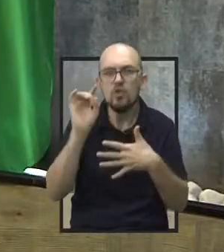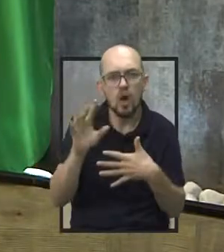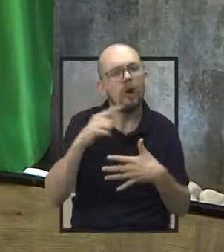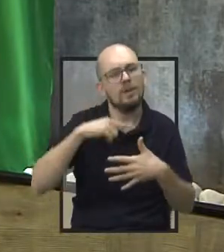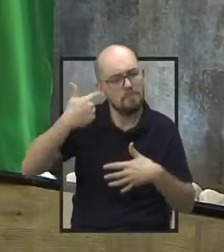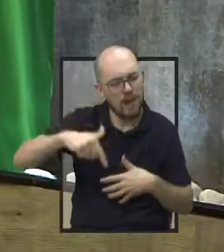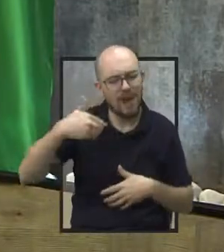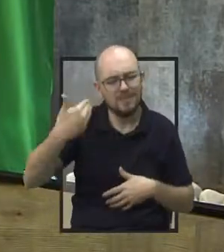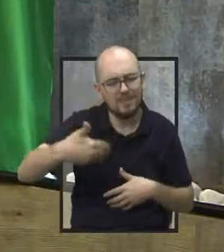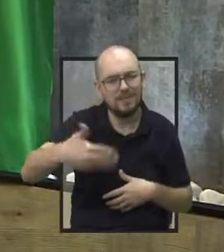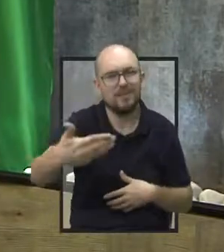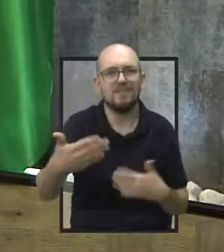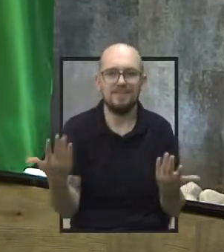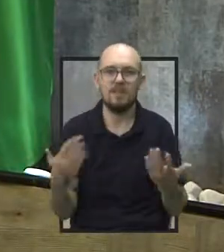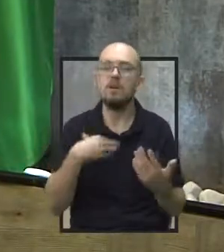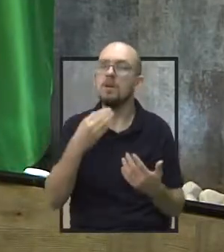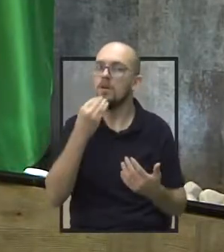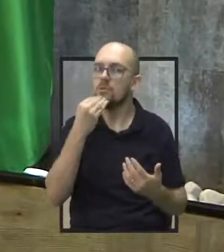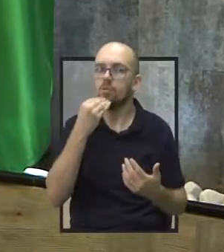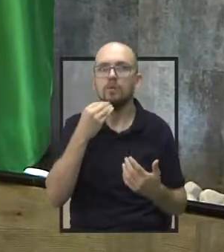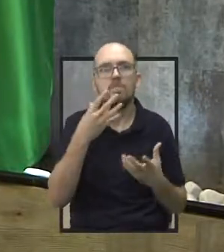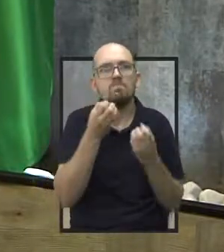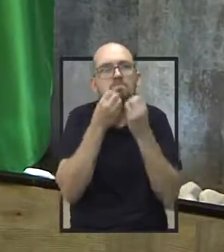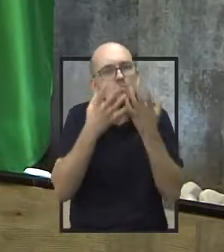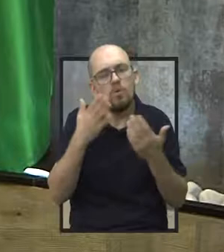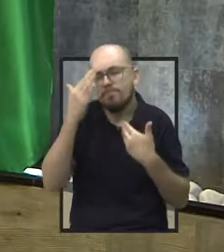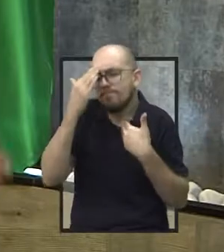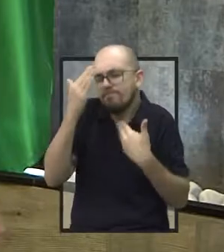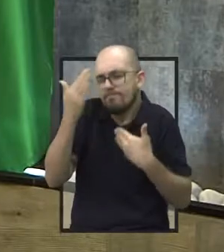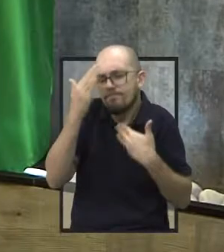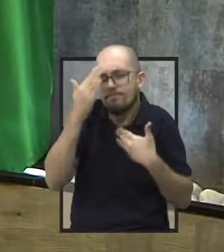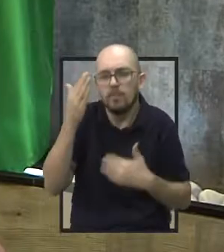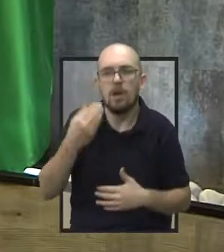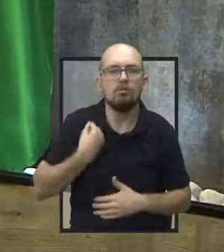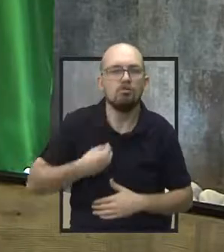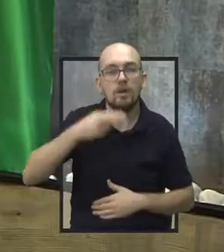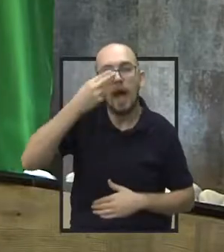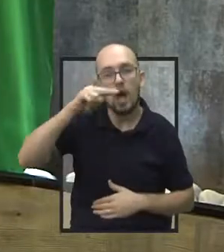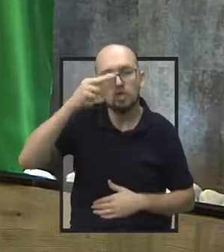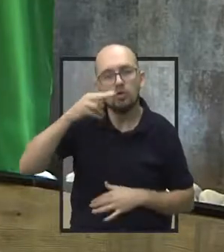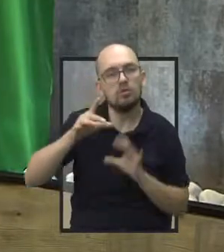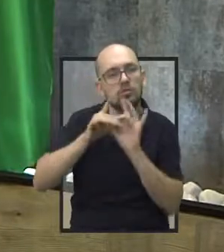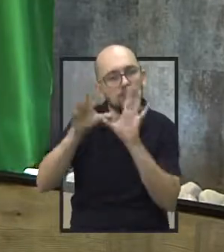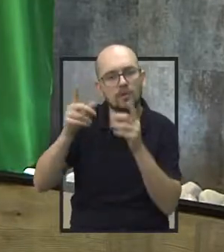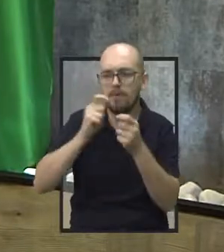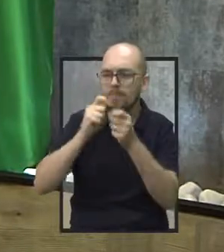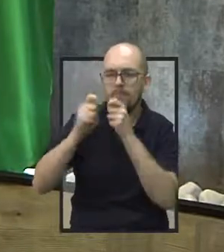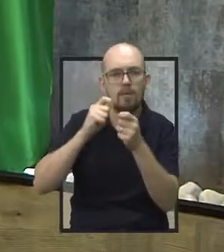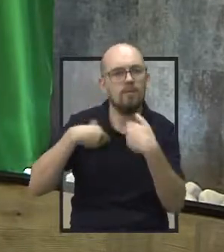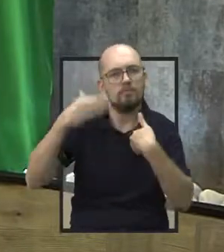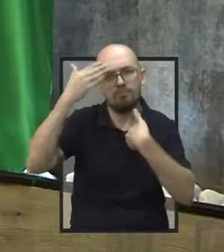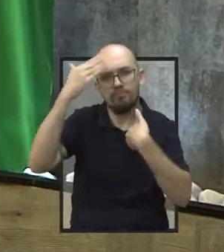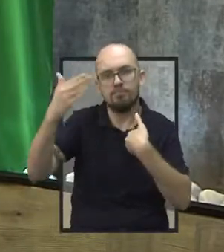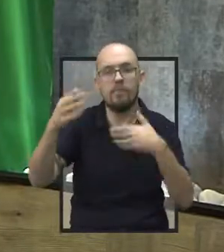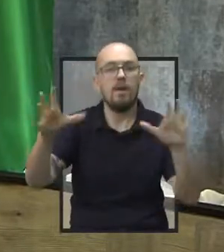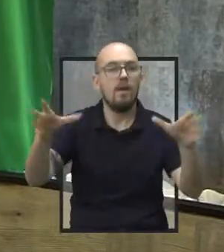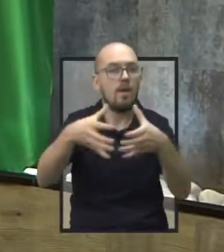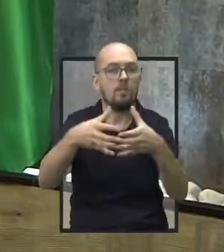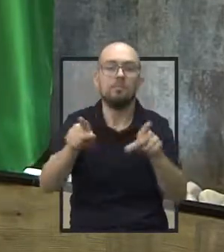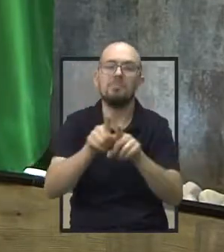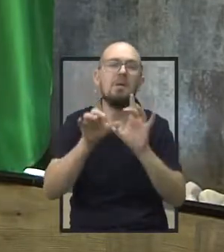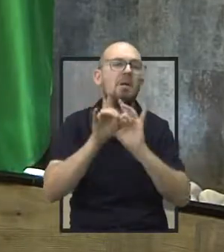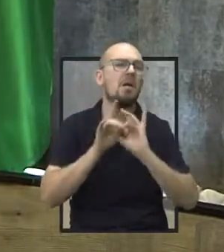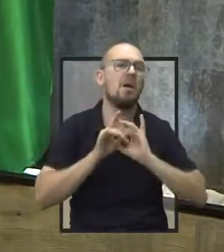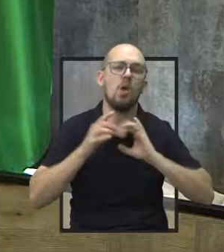em nossa cidade. Então, a oportunidade é muito boa, agradeço mais uma vez a você, Ângelo, a toda a sua equipe, e dizer que estamos